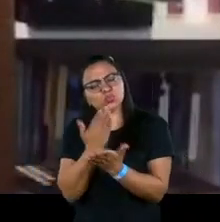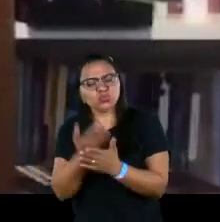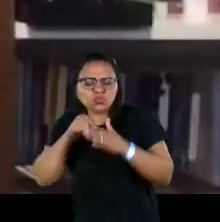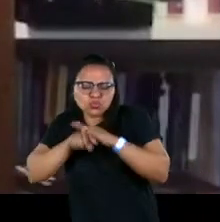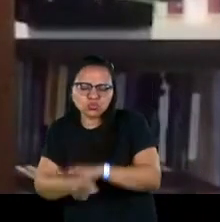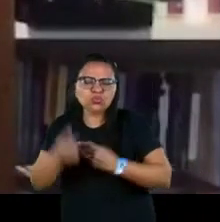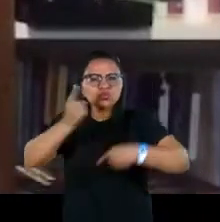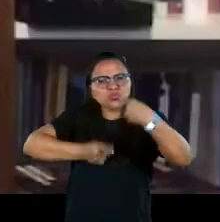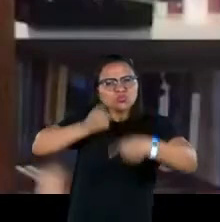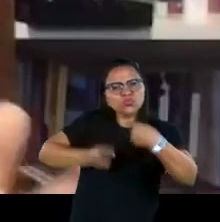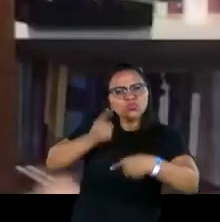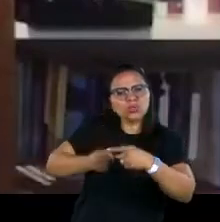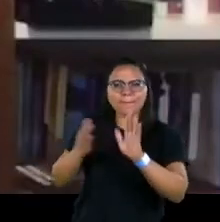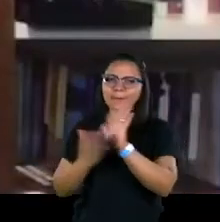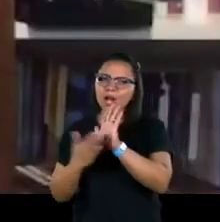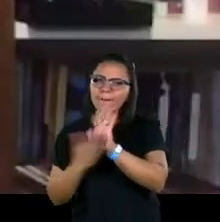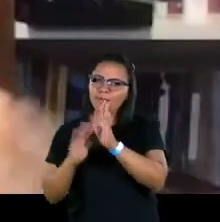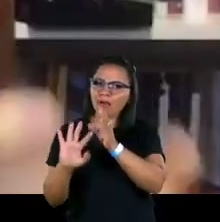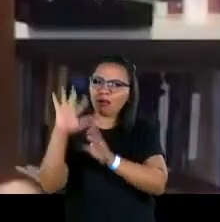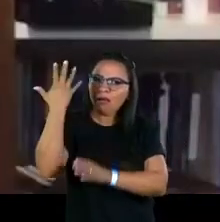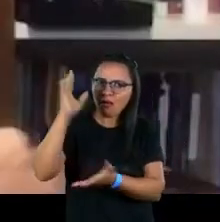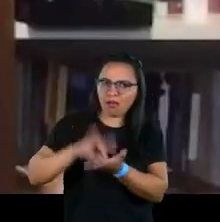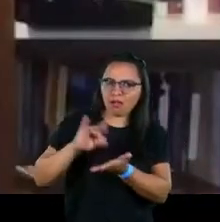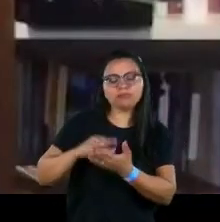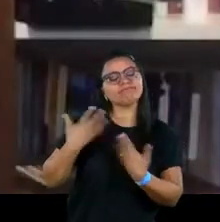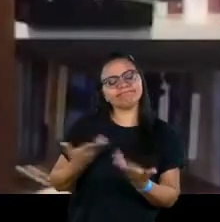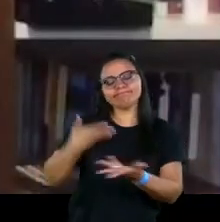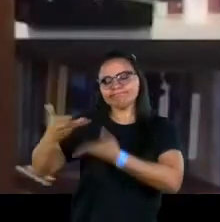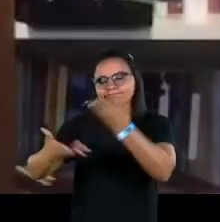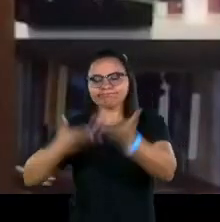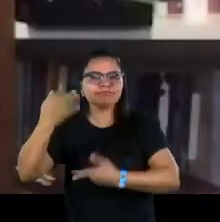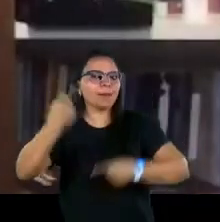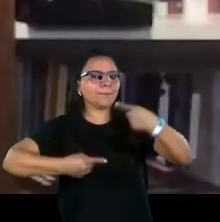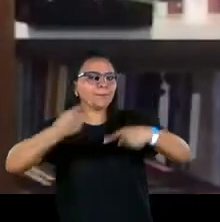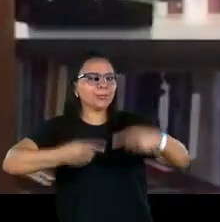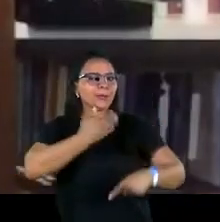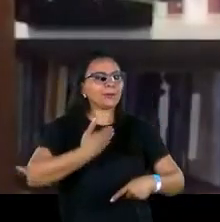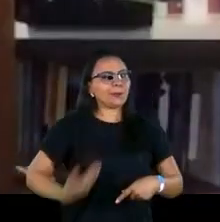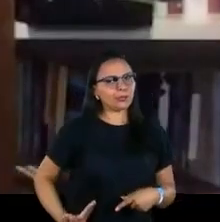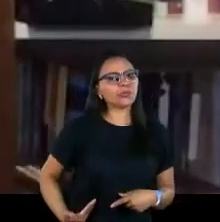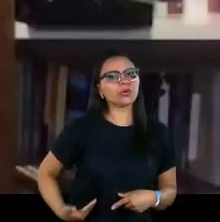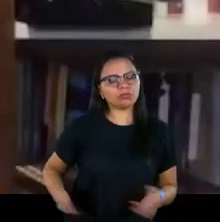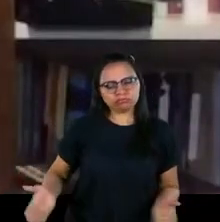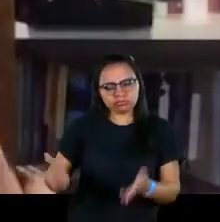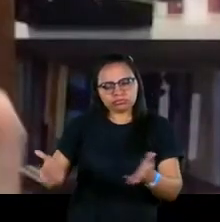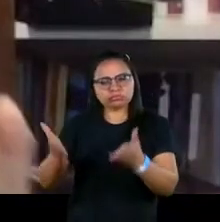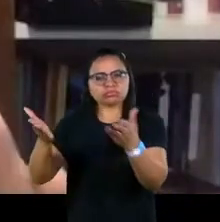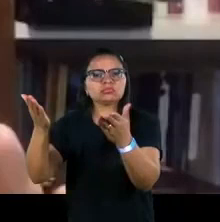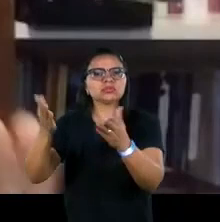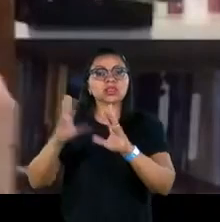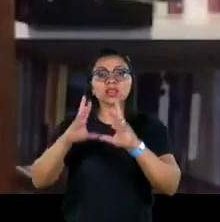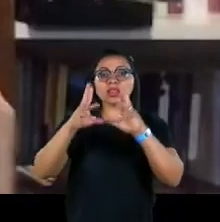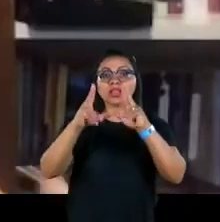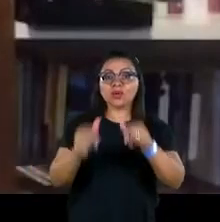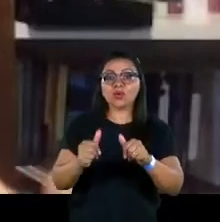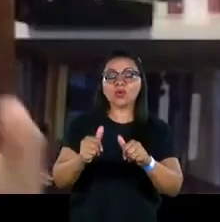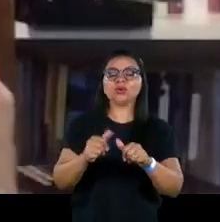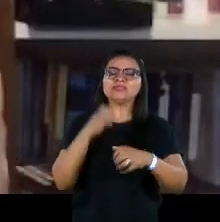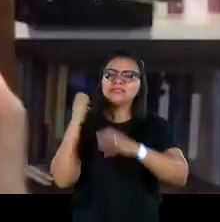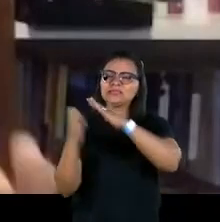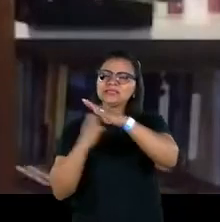aprofundar, discutir, propor e realizar e colaborar com as políticas públicas nessa direção e com todas as